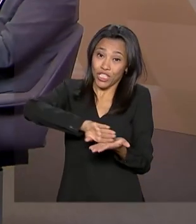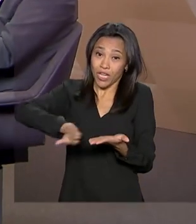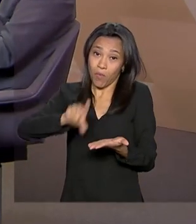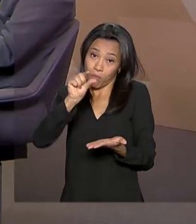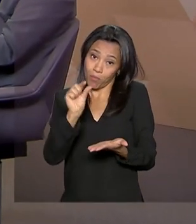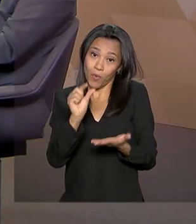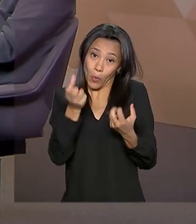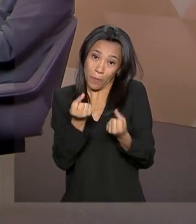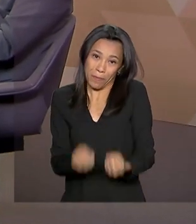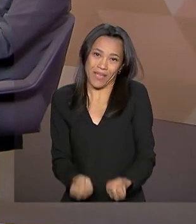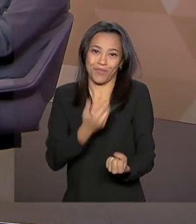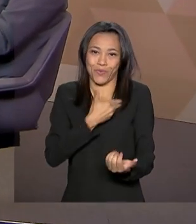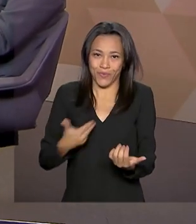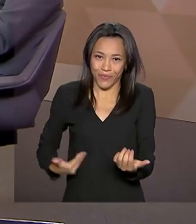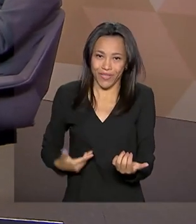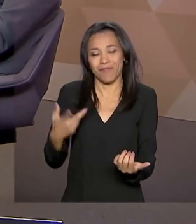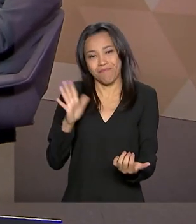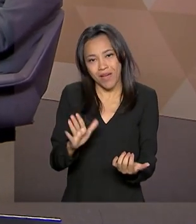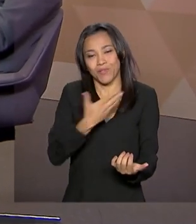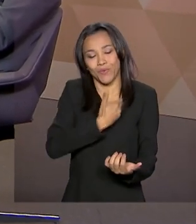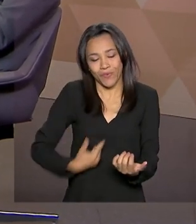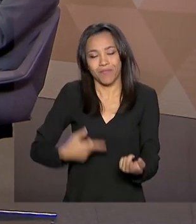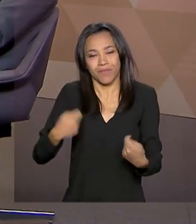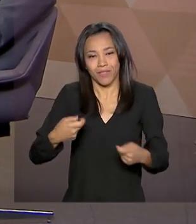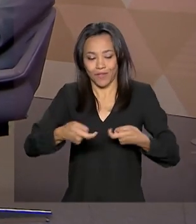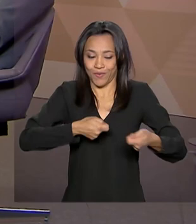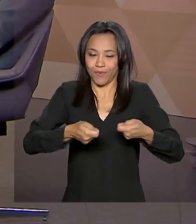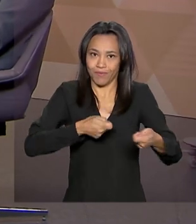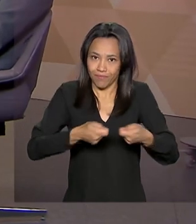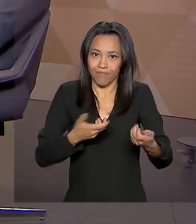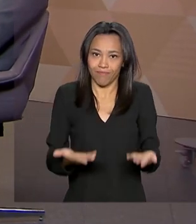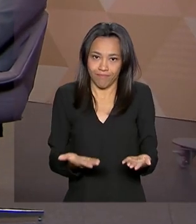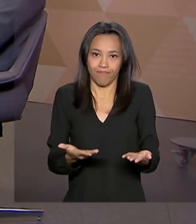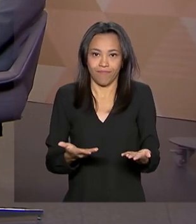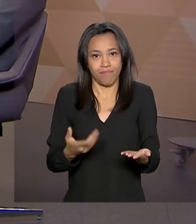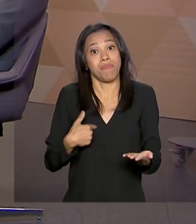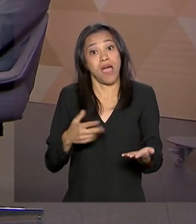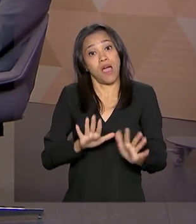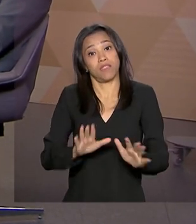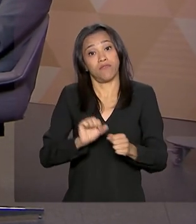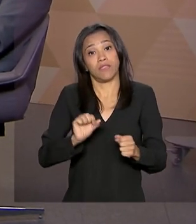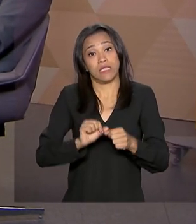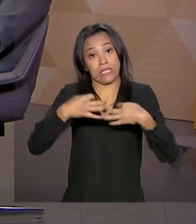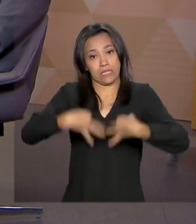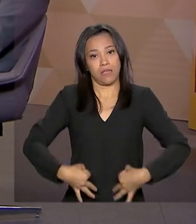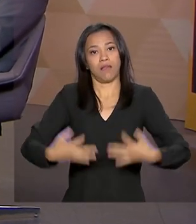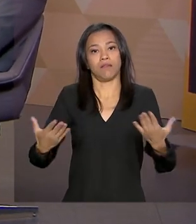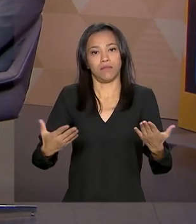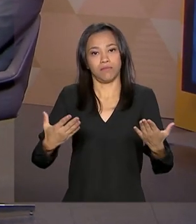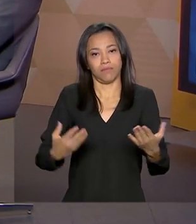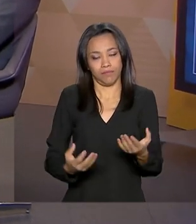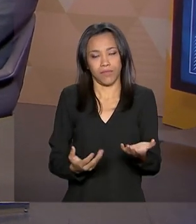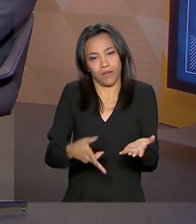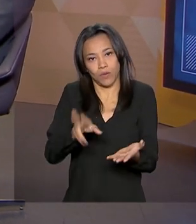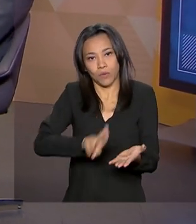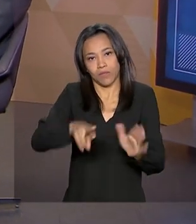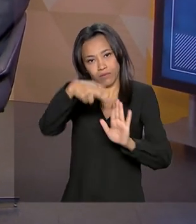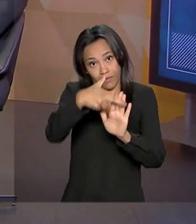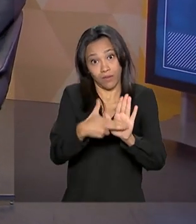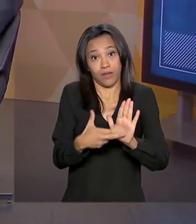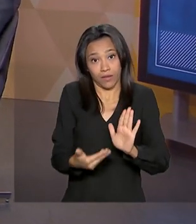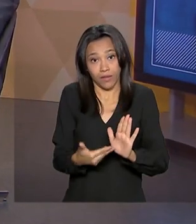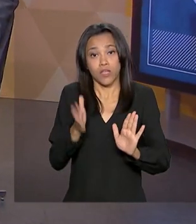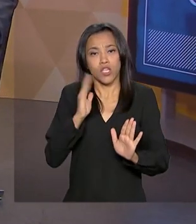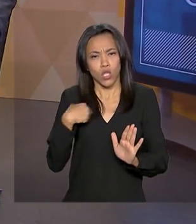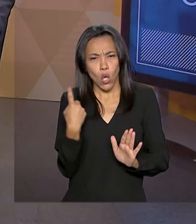é um caso que, sim, o Estado tem que entrar... Tem que necessidade. Tem há necessidade. Só que tem que entrar do jeito certo. Então, que a gente está... A gente vem conversando